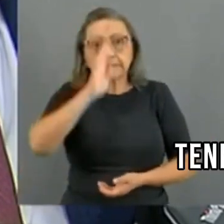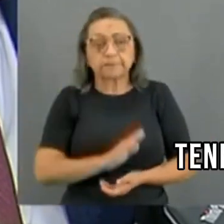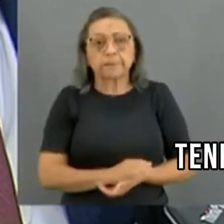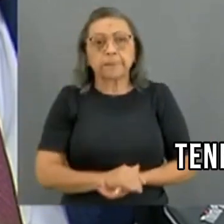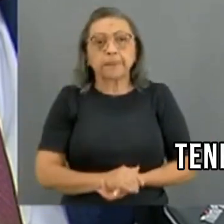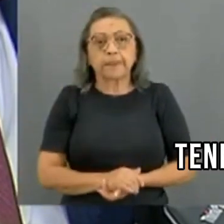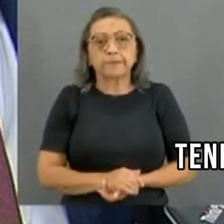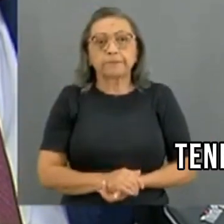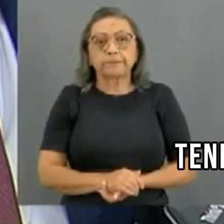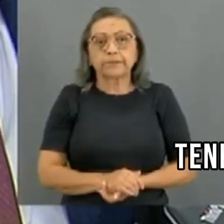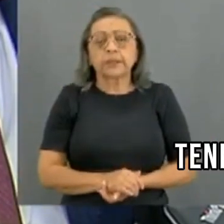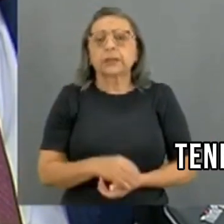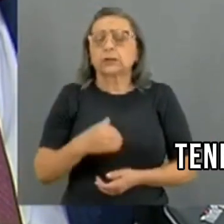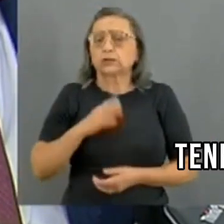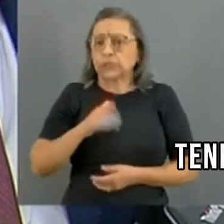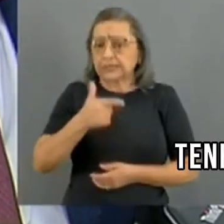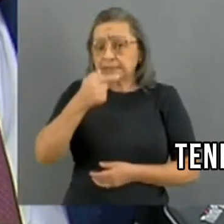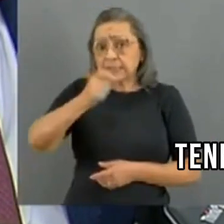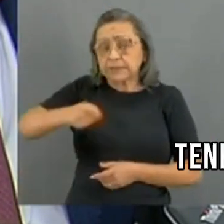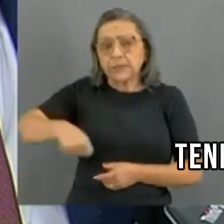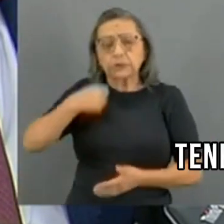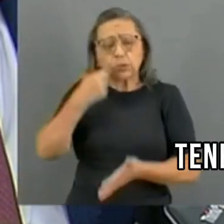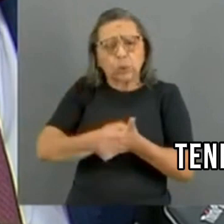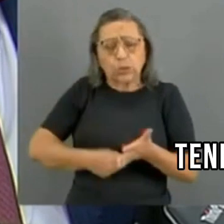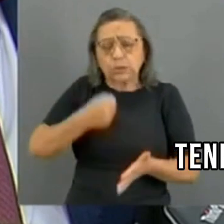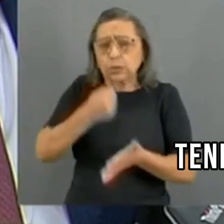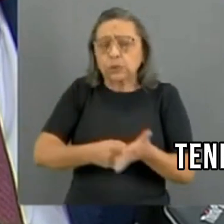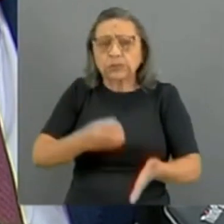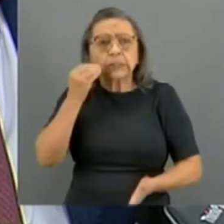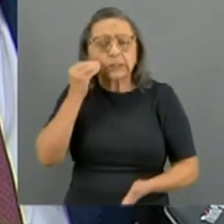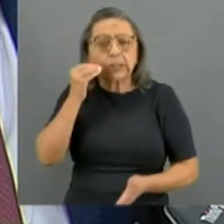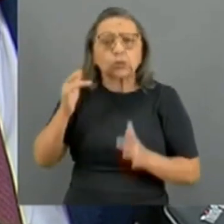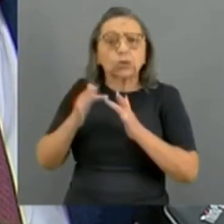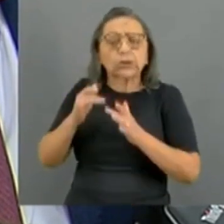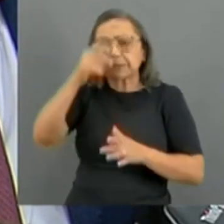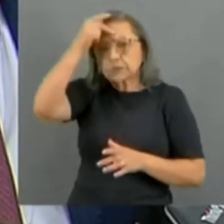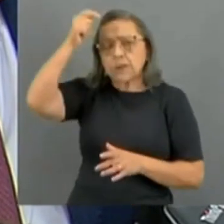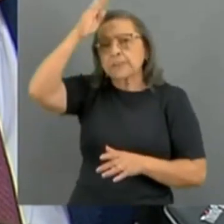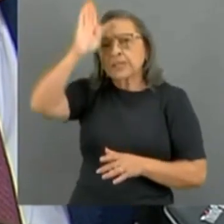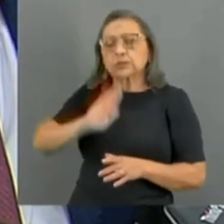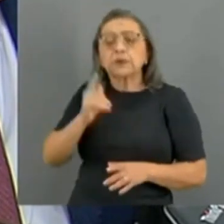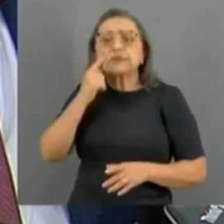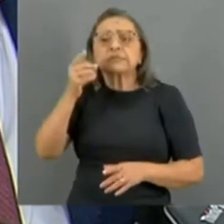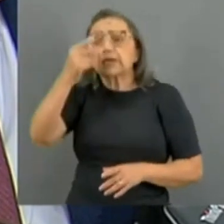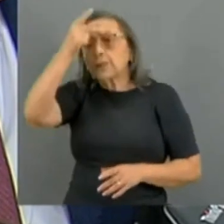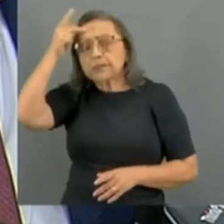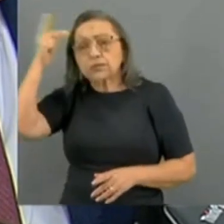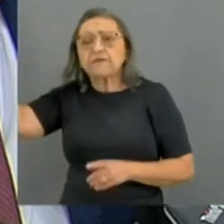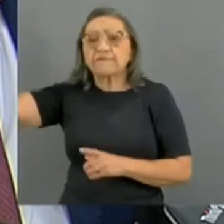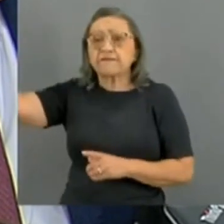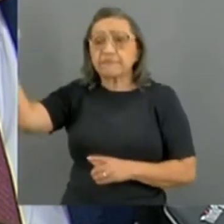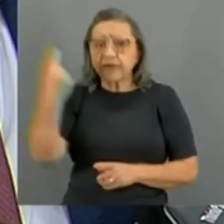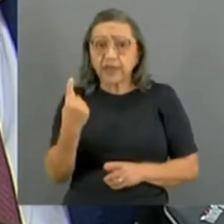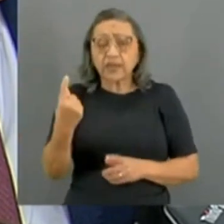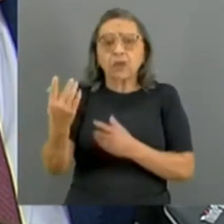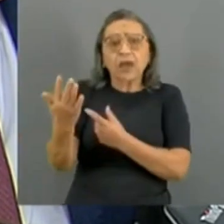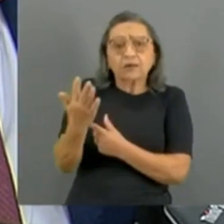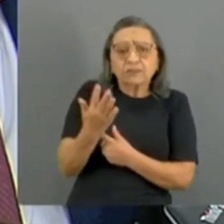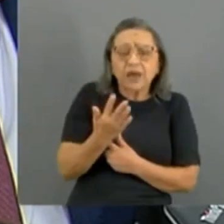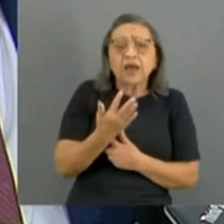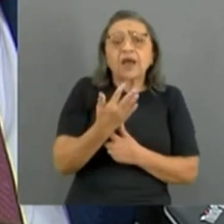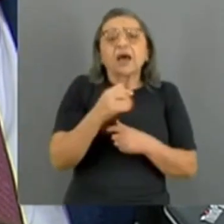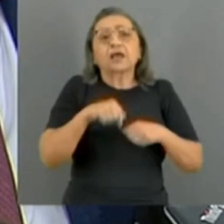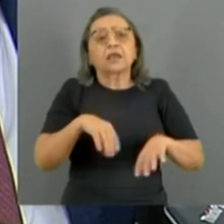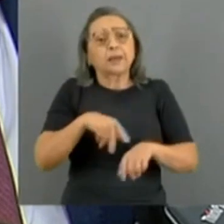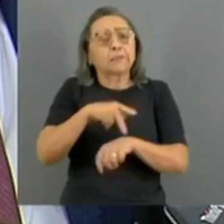sete meses que eu estou na luta, tentando alguém aí do Brasil, para ver se alguém venha nos dar um socorro aqui,